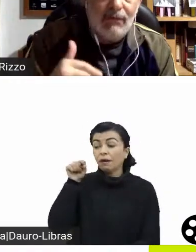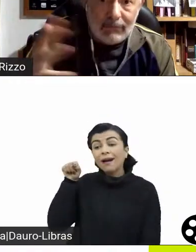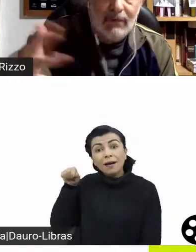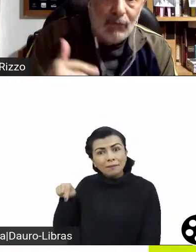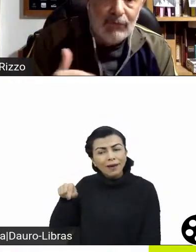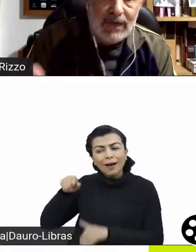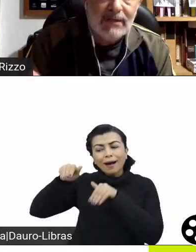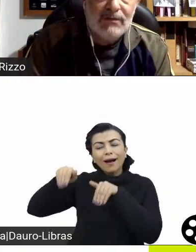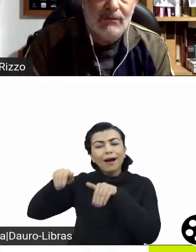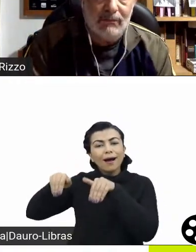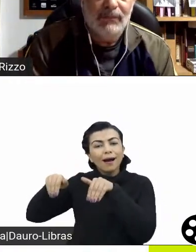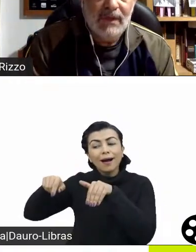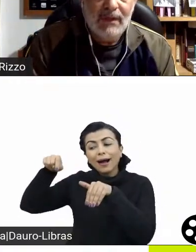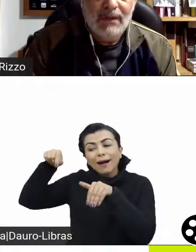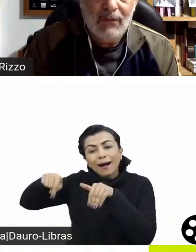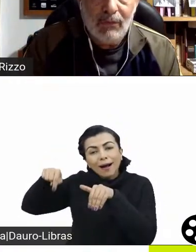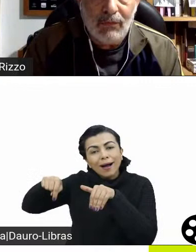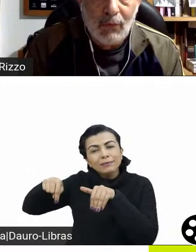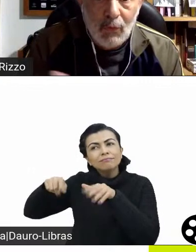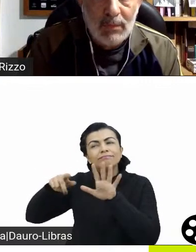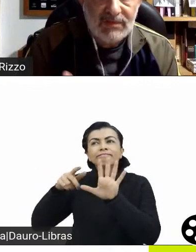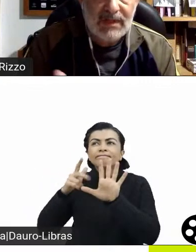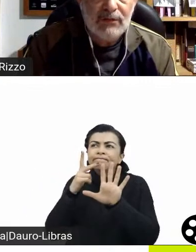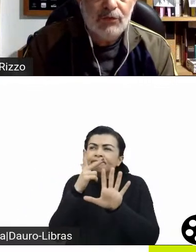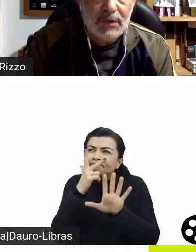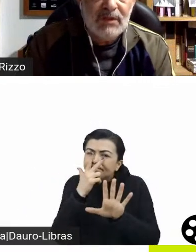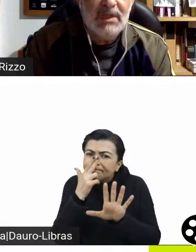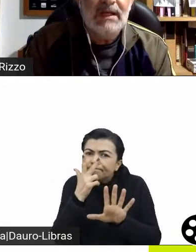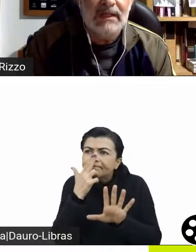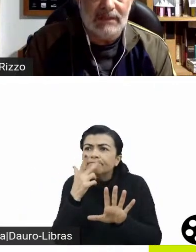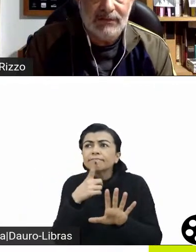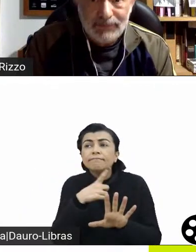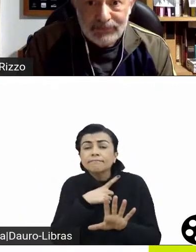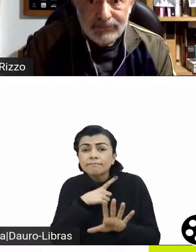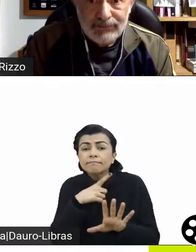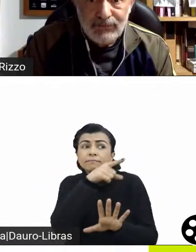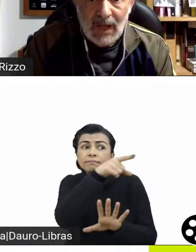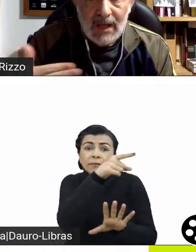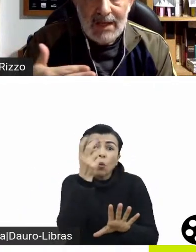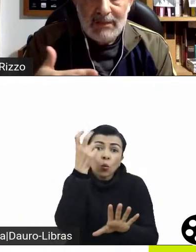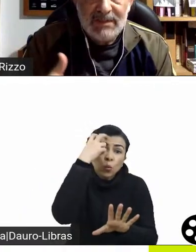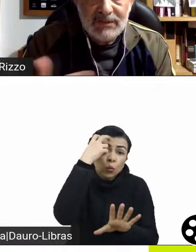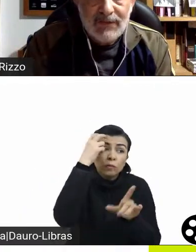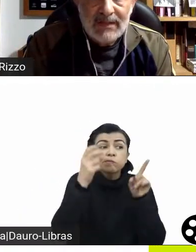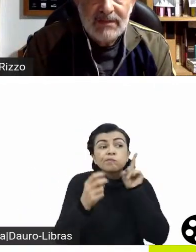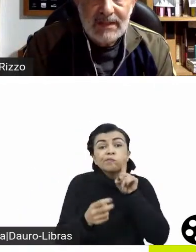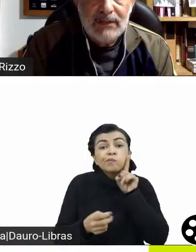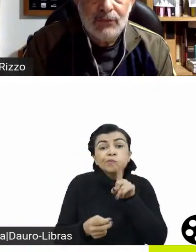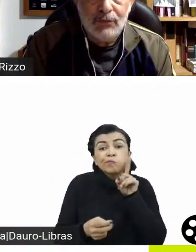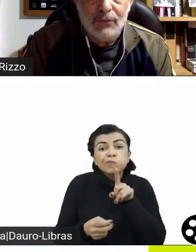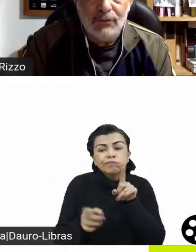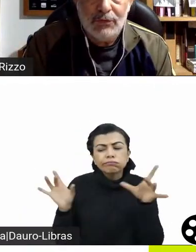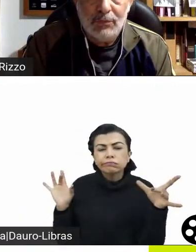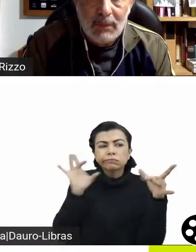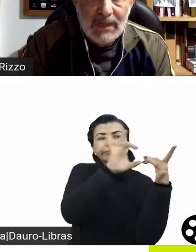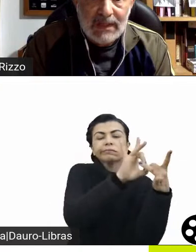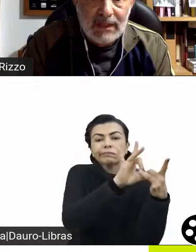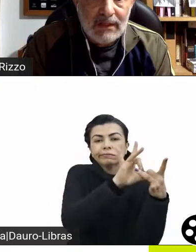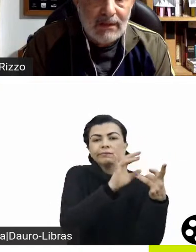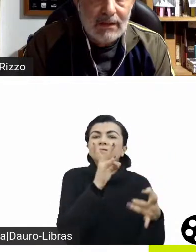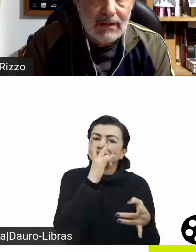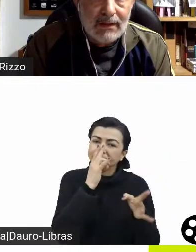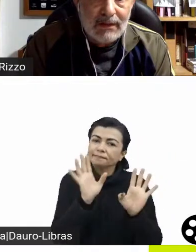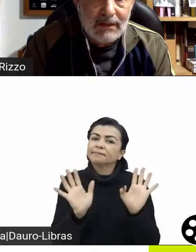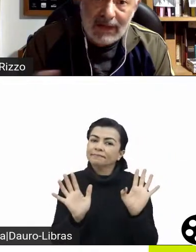dialogam, conversam com algumas tradições americanas, mas eles fazem isso de uma